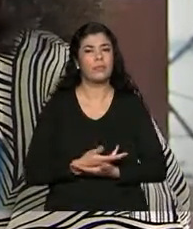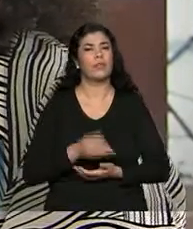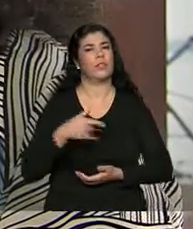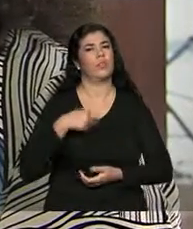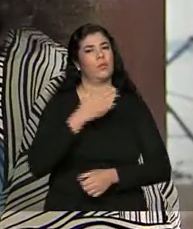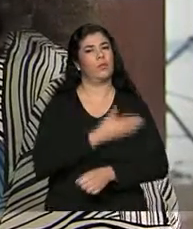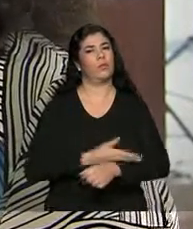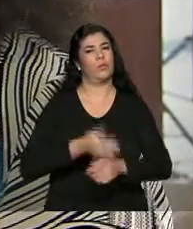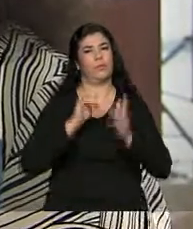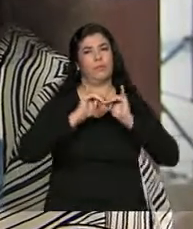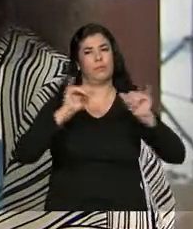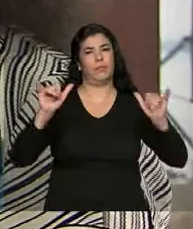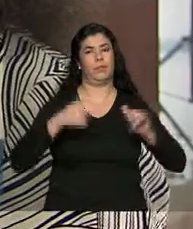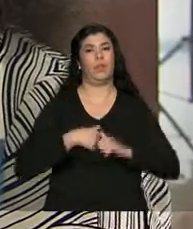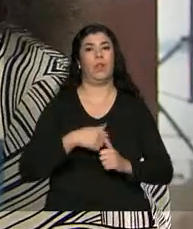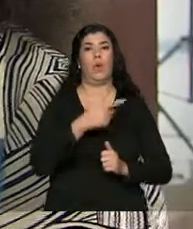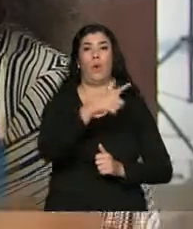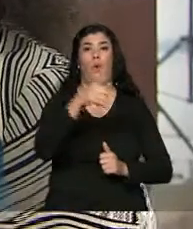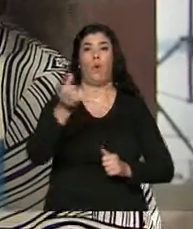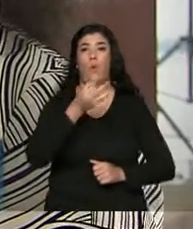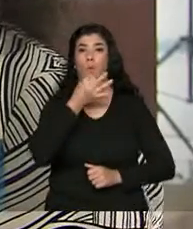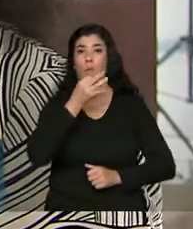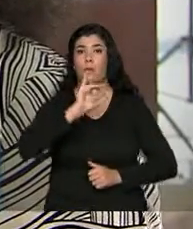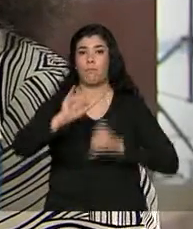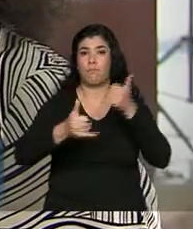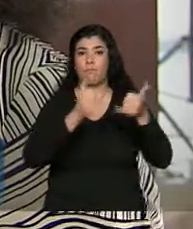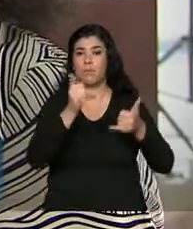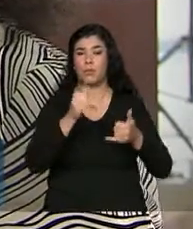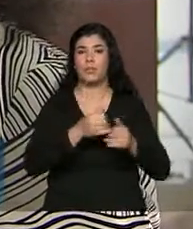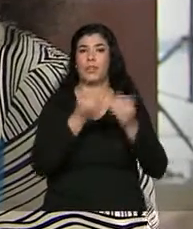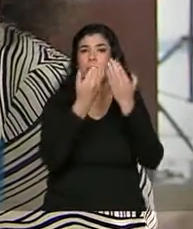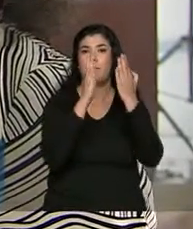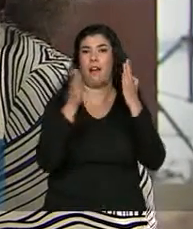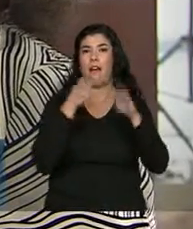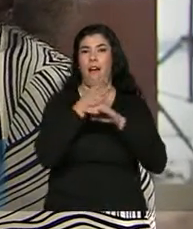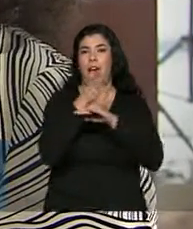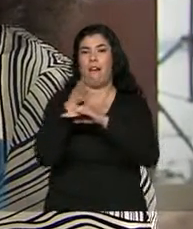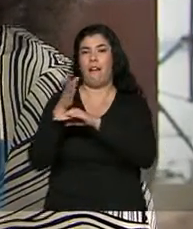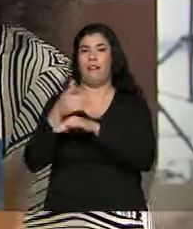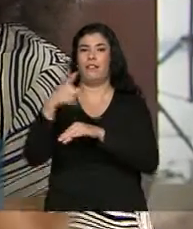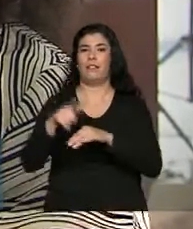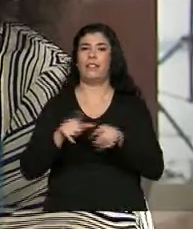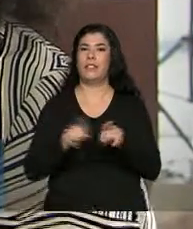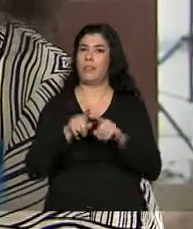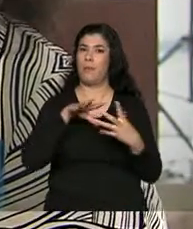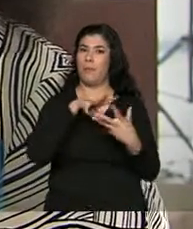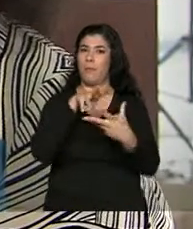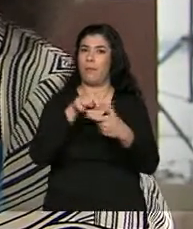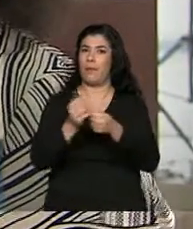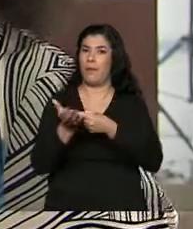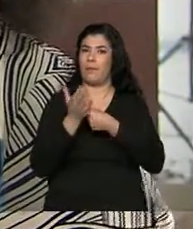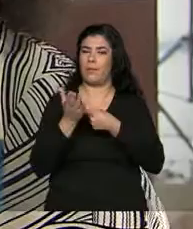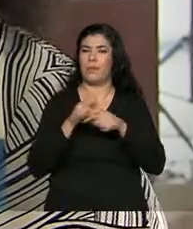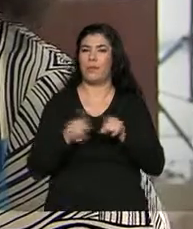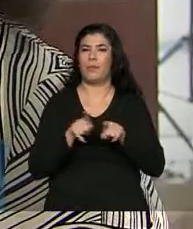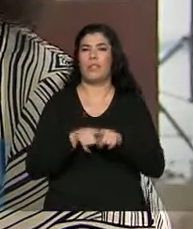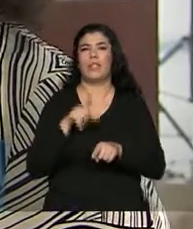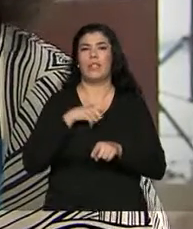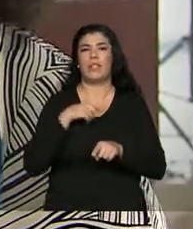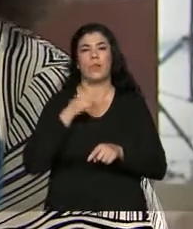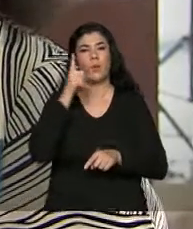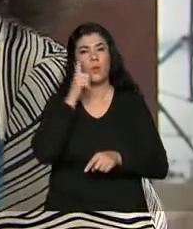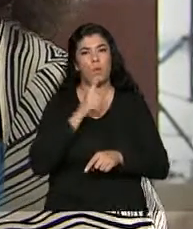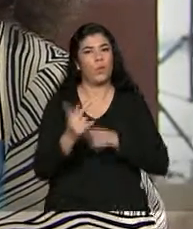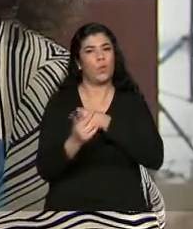dizer que as portas se abriram, que o mundo se abriu para mim. Porque teve a oportunidade da linha de crédito mais